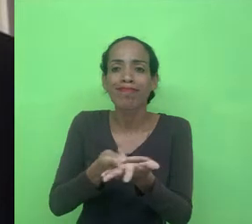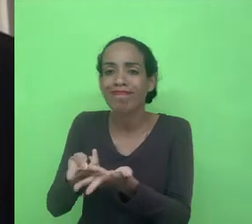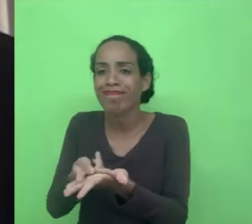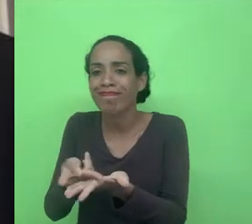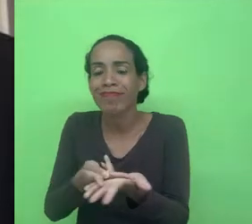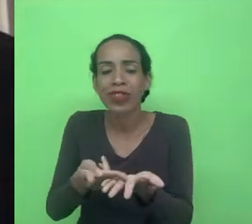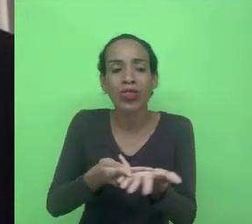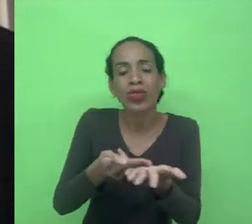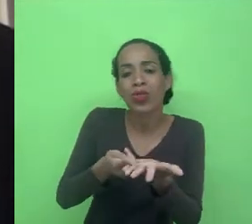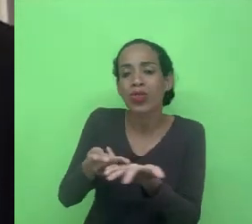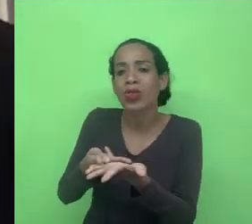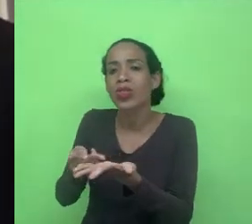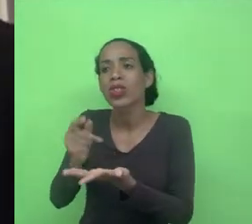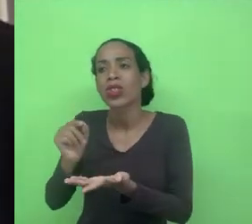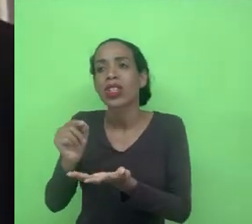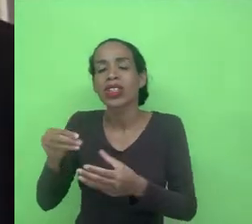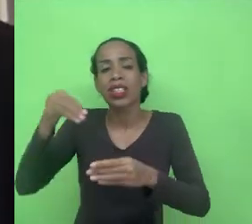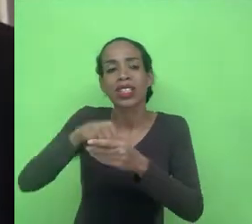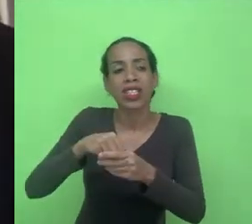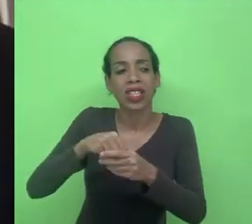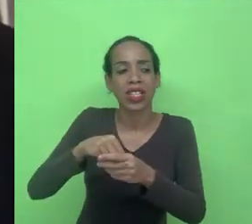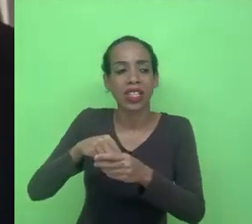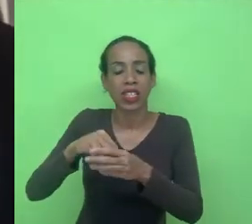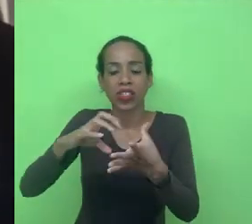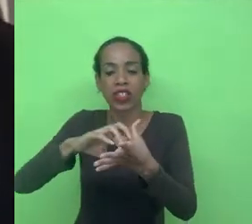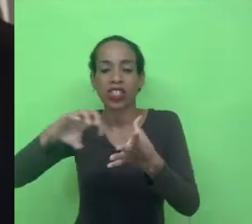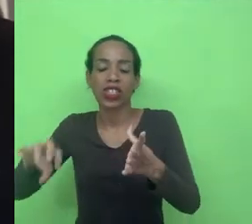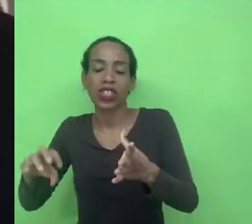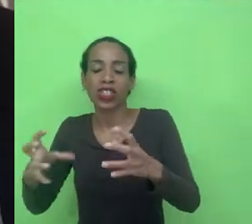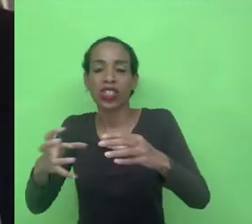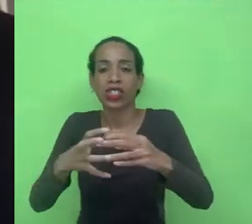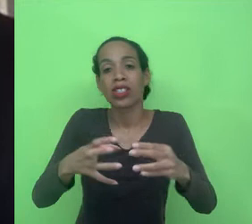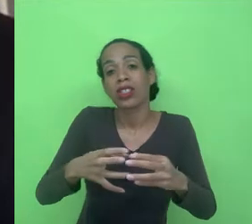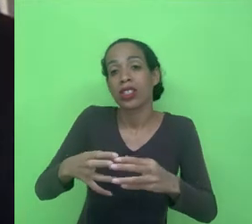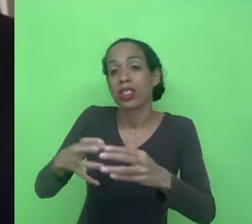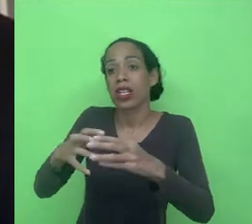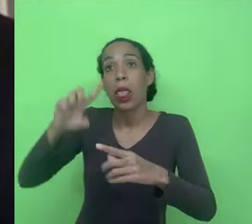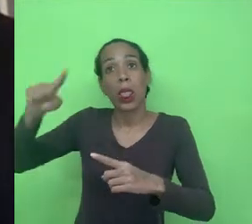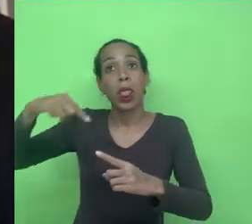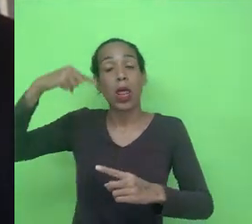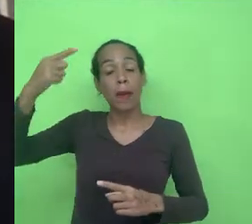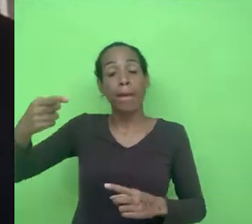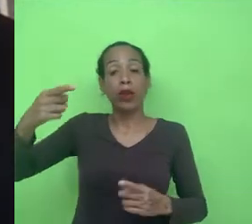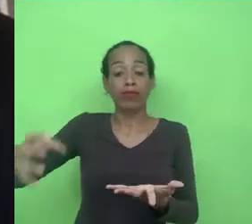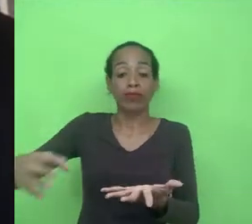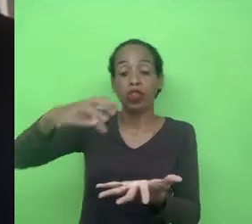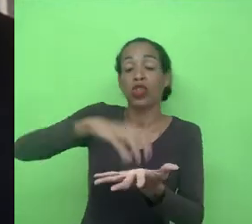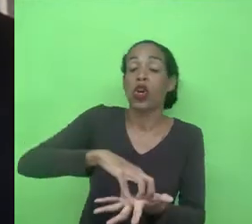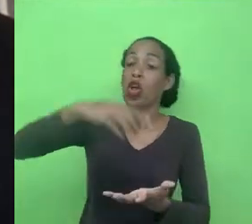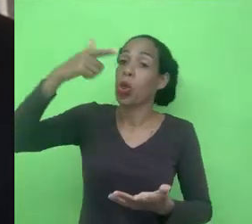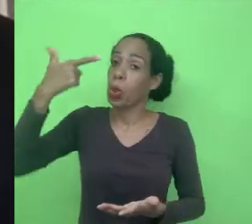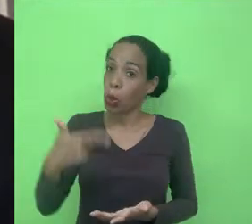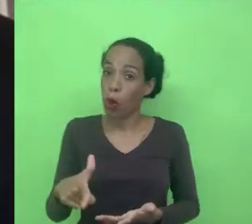em jogo nesse contexto, desagregar essas associações e depois agregar novamente com o